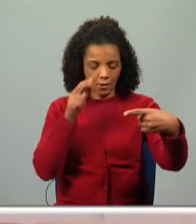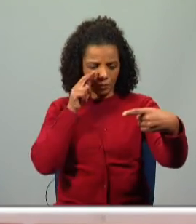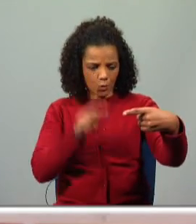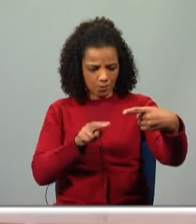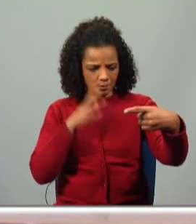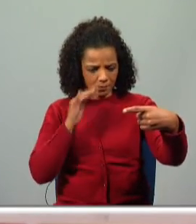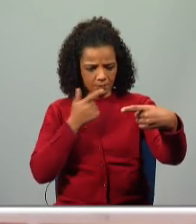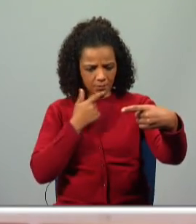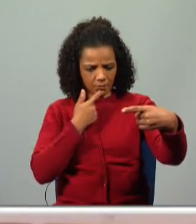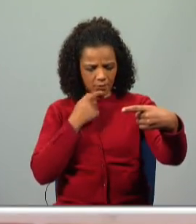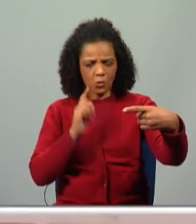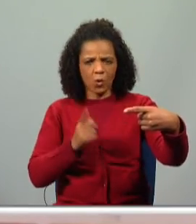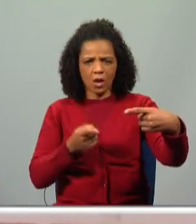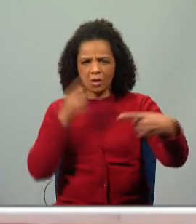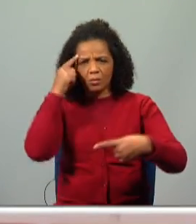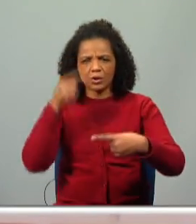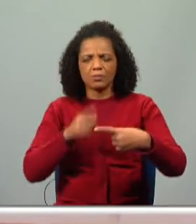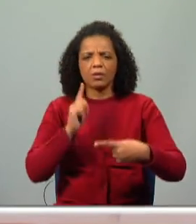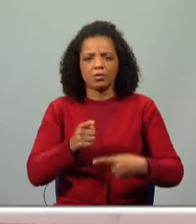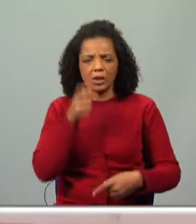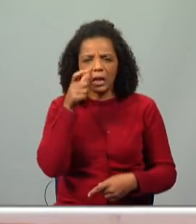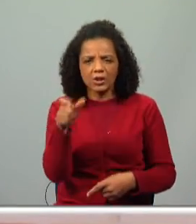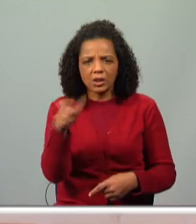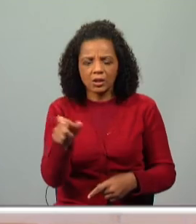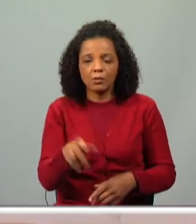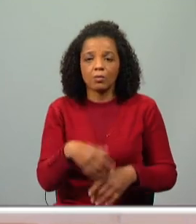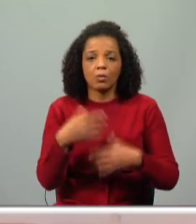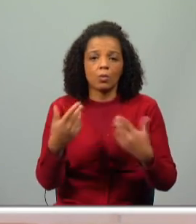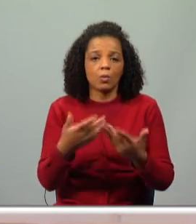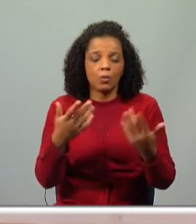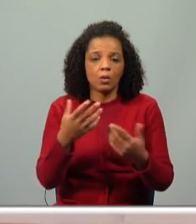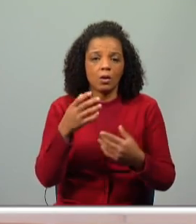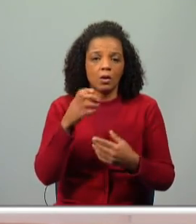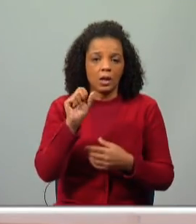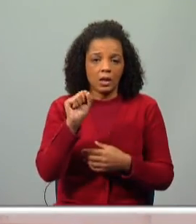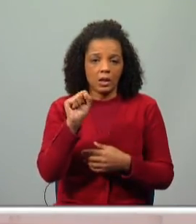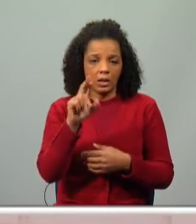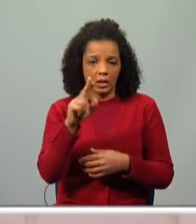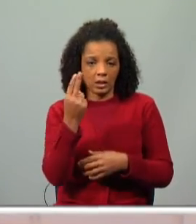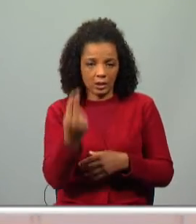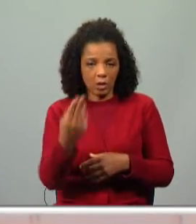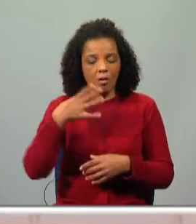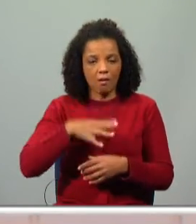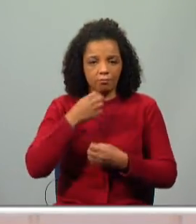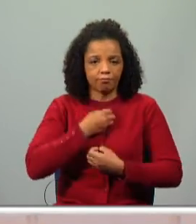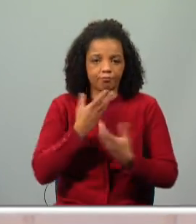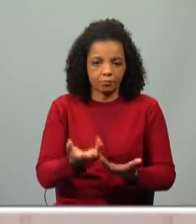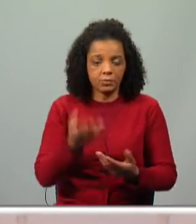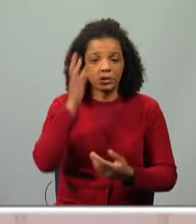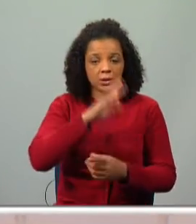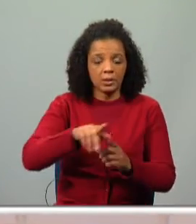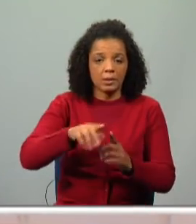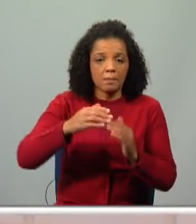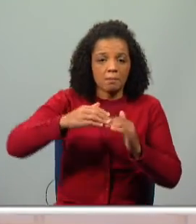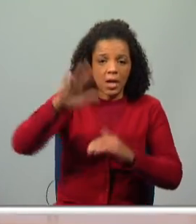e tentares perceber qual é a ideia que aquele adjetivo ou que aquele grau do adjetivo te está a querer transmitir. Se for